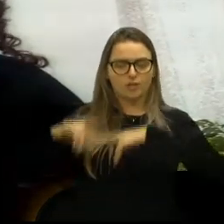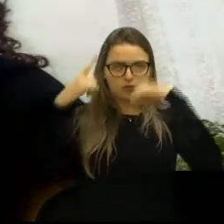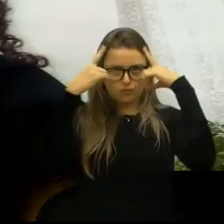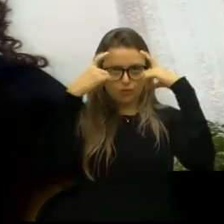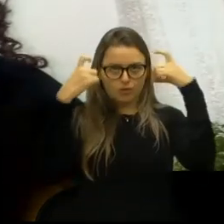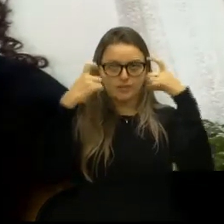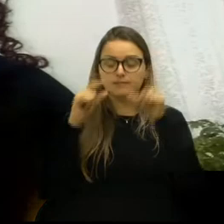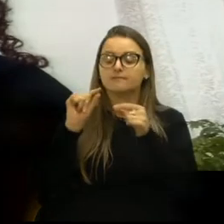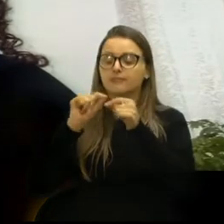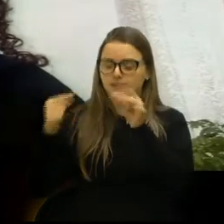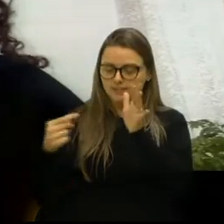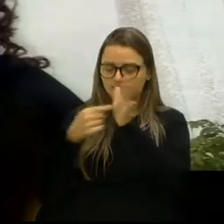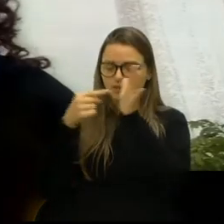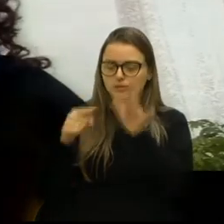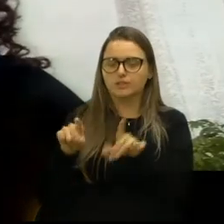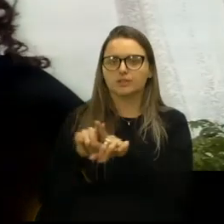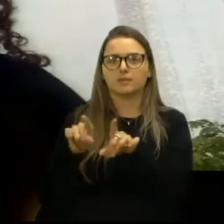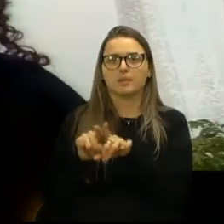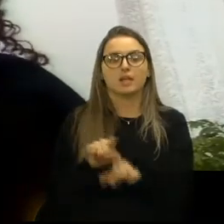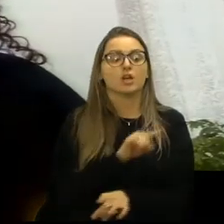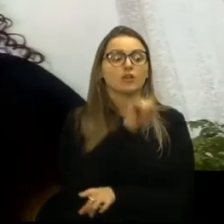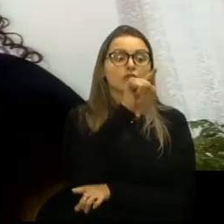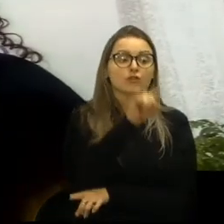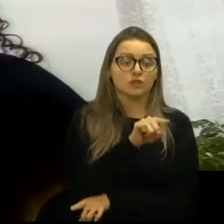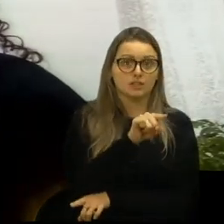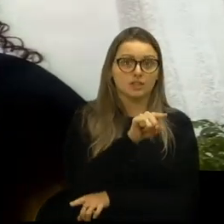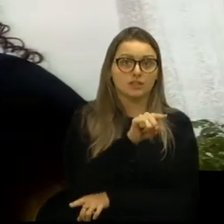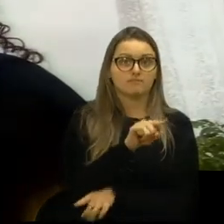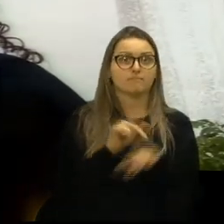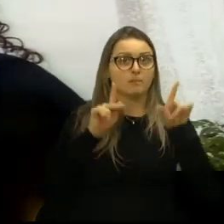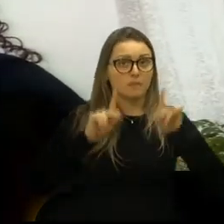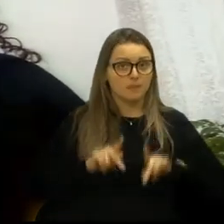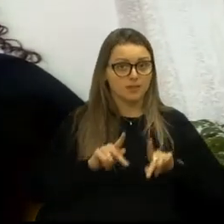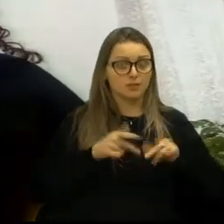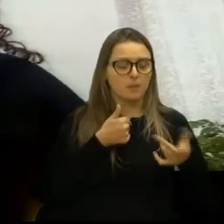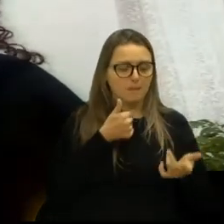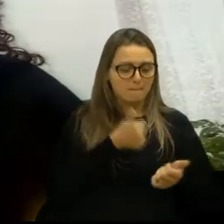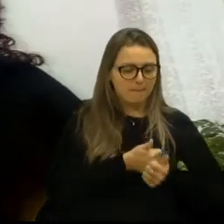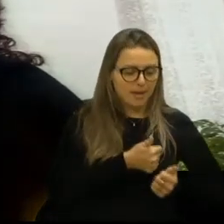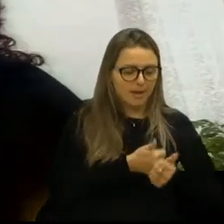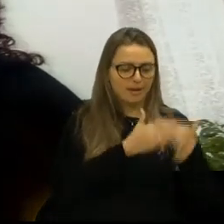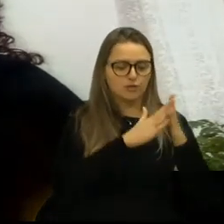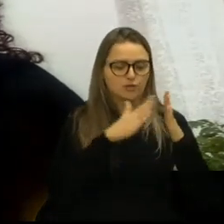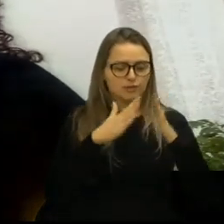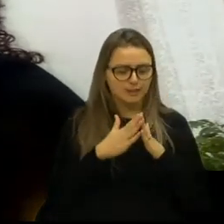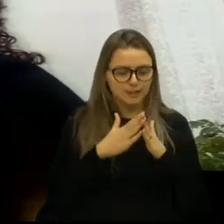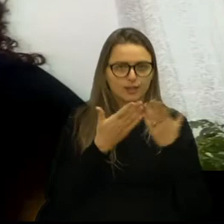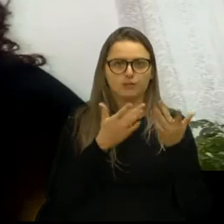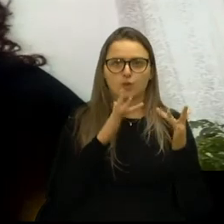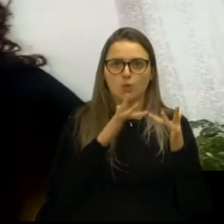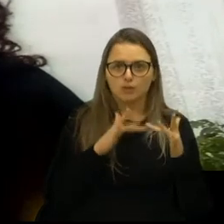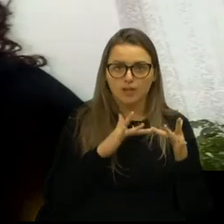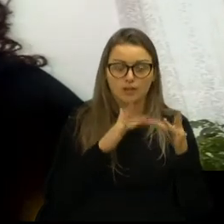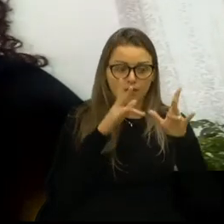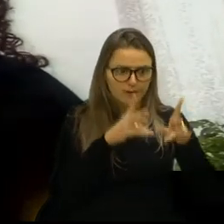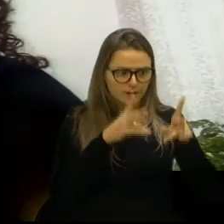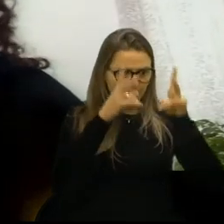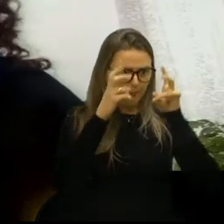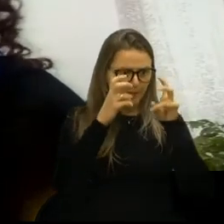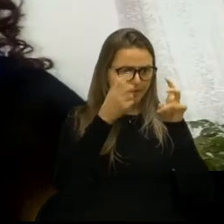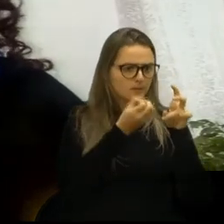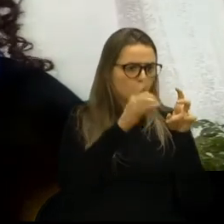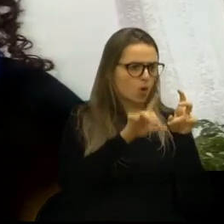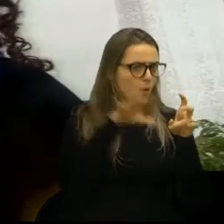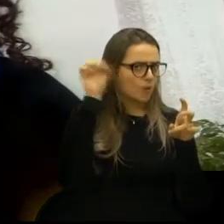denuncie. Você, pessoa próxima, vizinha ou vizinha, que presencia ou